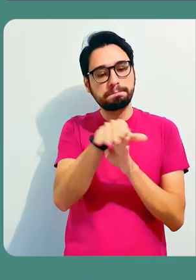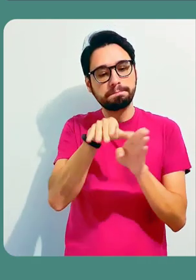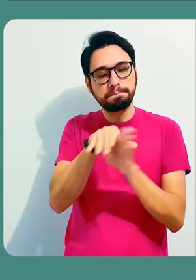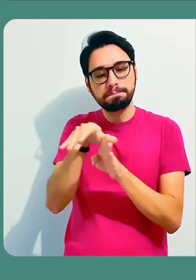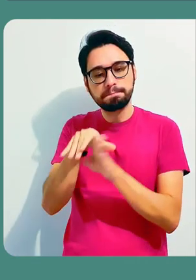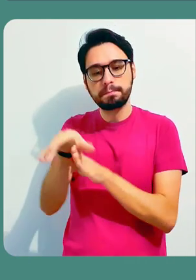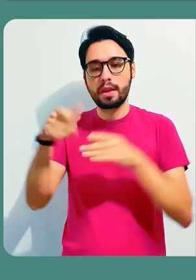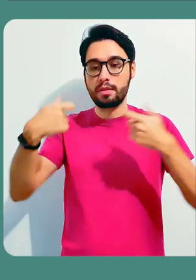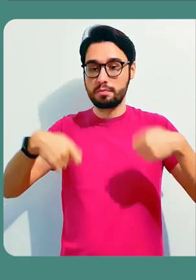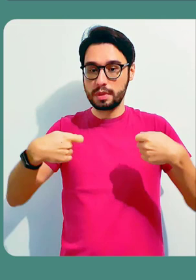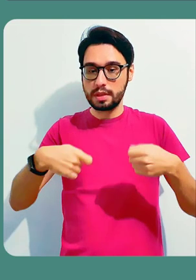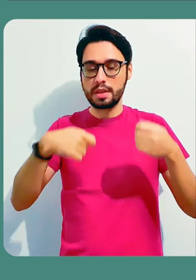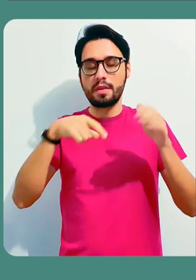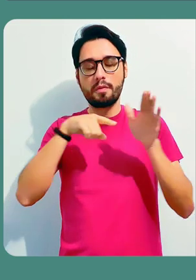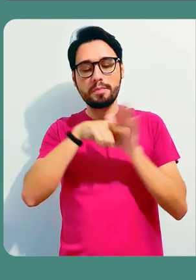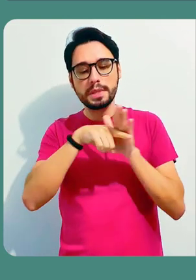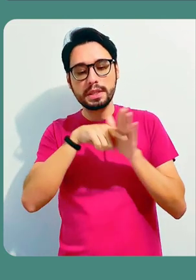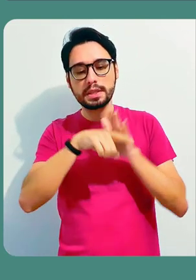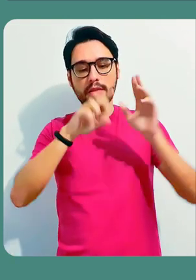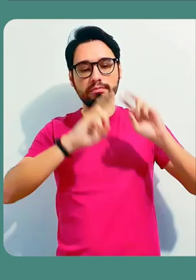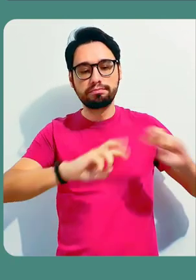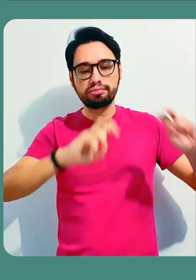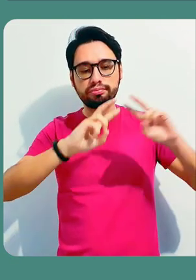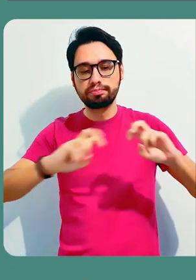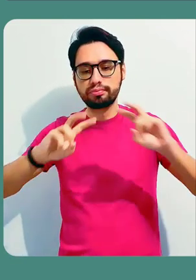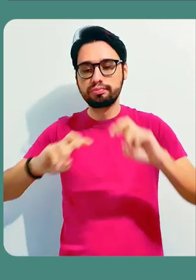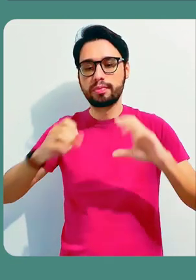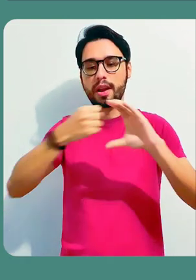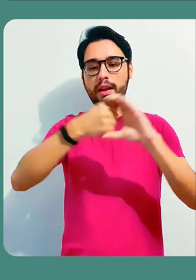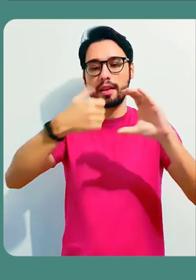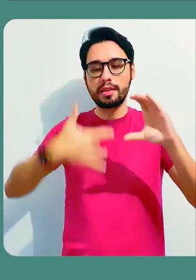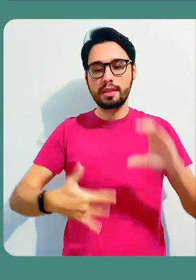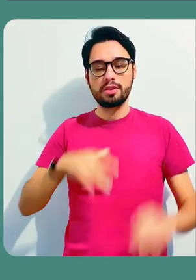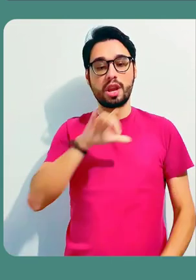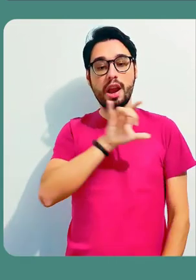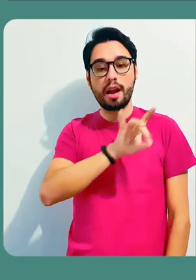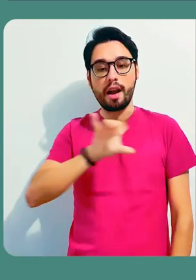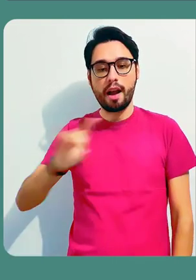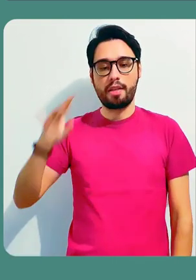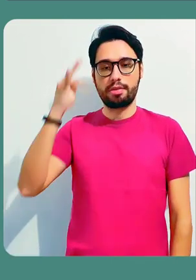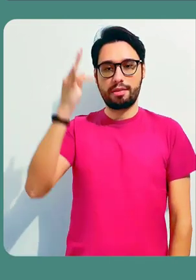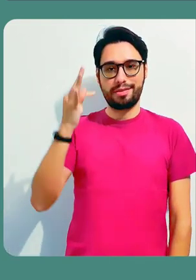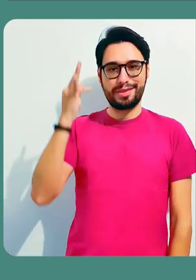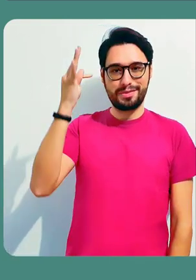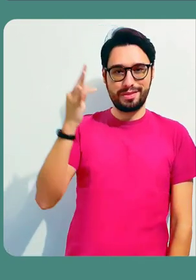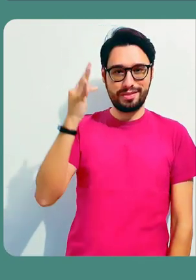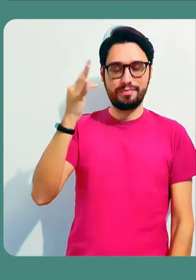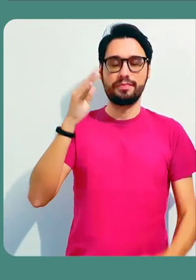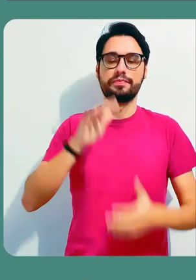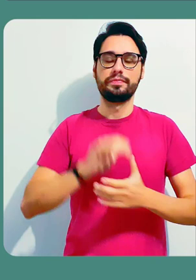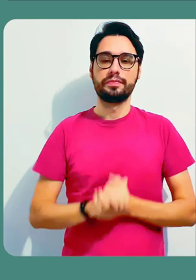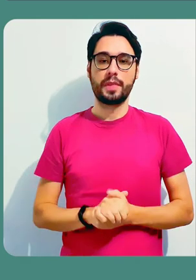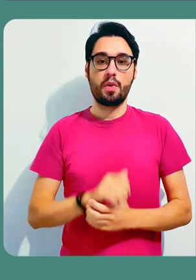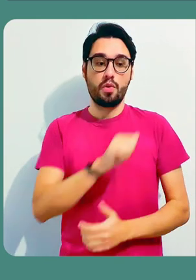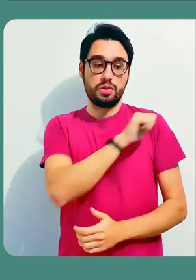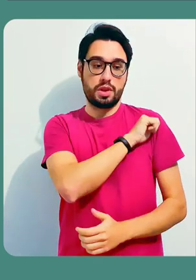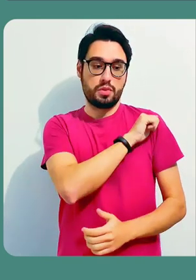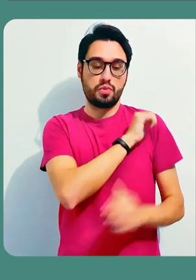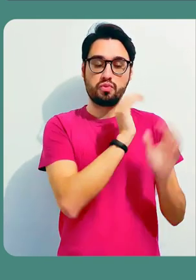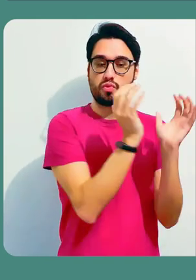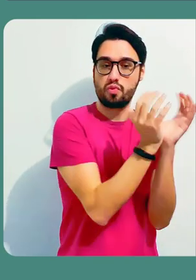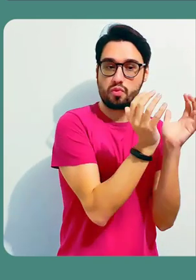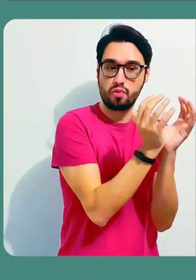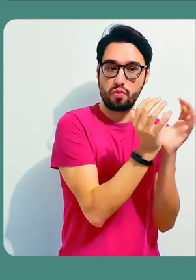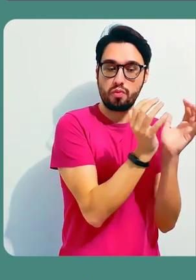que foi a orientação? Eu pedi para que eles buscassem informações objetivas e precisas sobre características